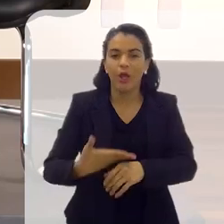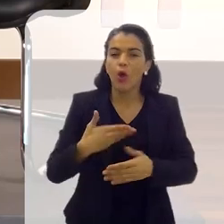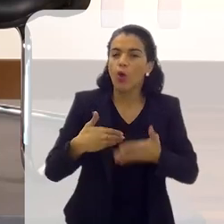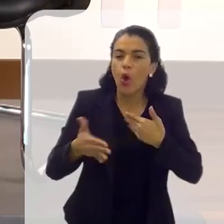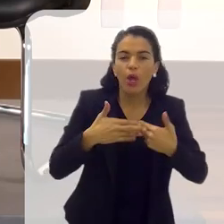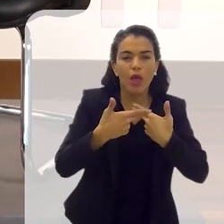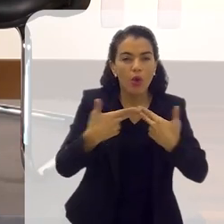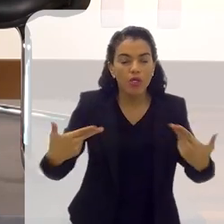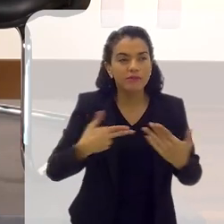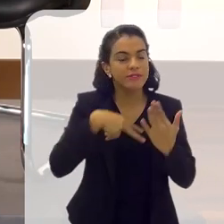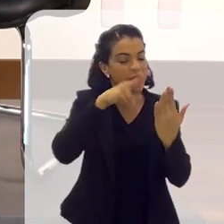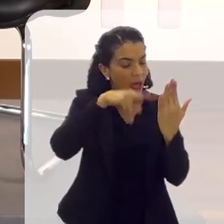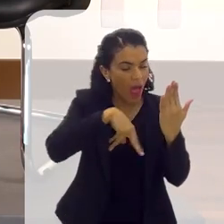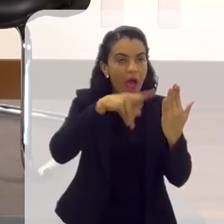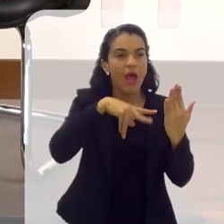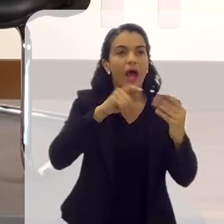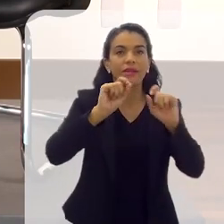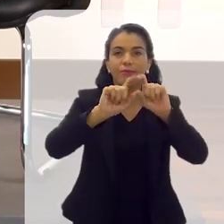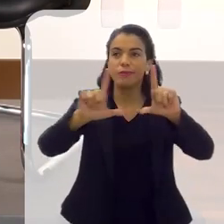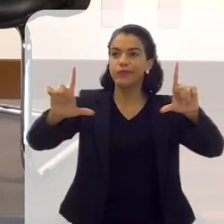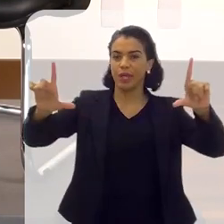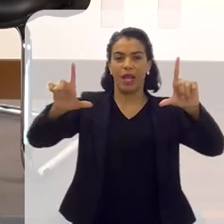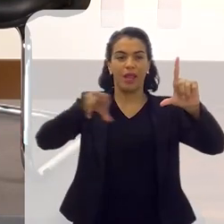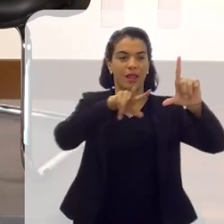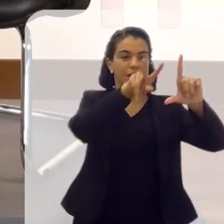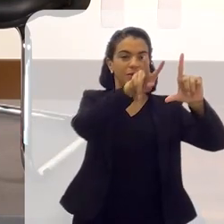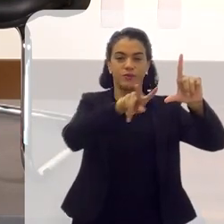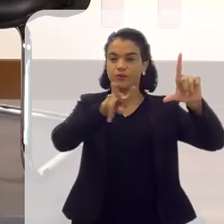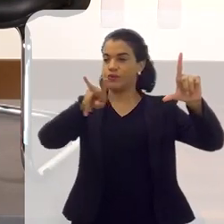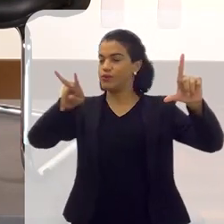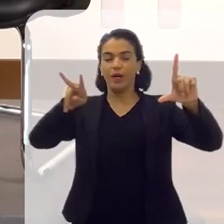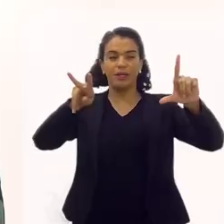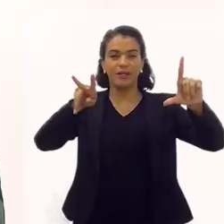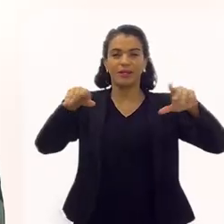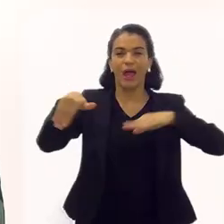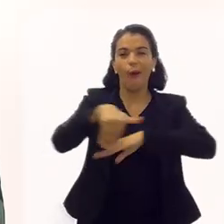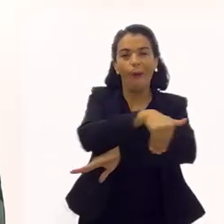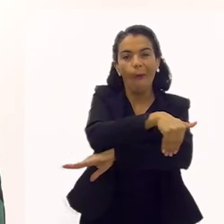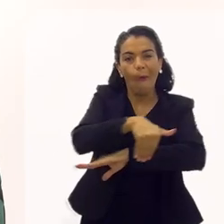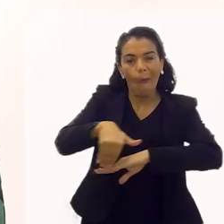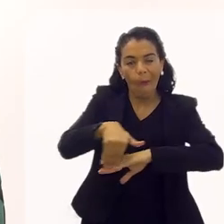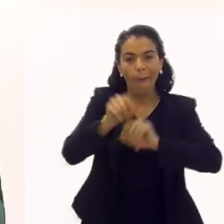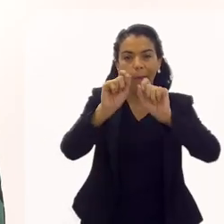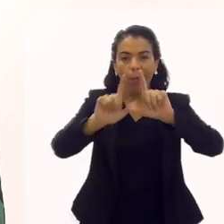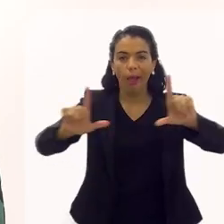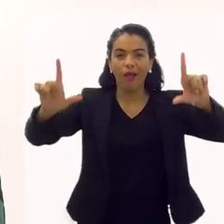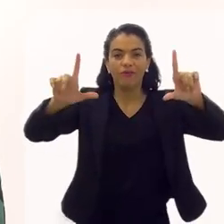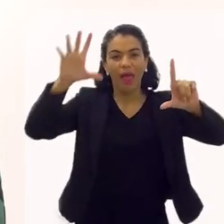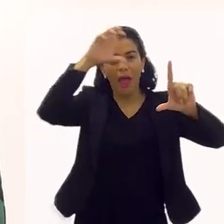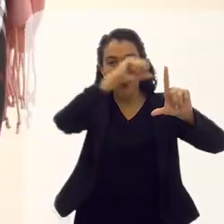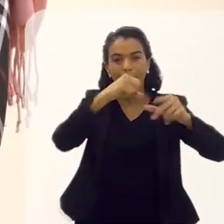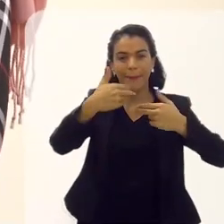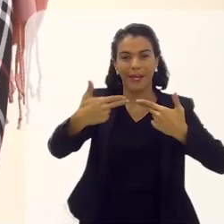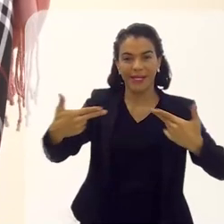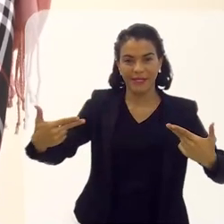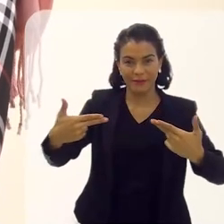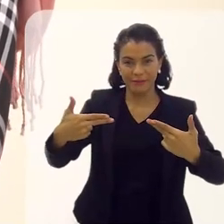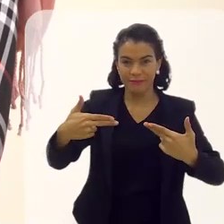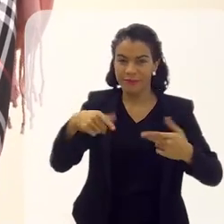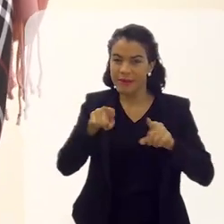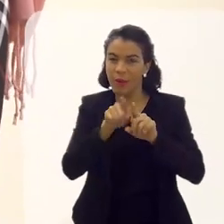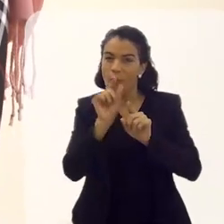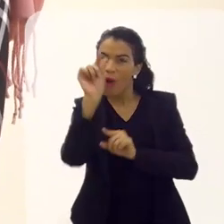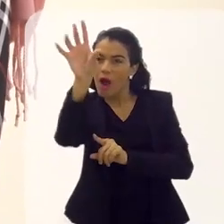porque qualquer coisa que você leia, até um letreiro, nas ruas, você vai aprender alguma